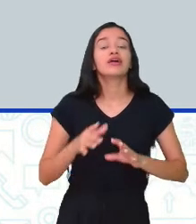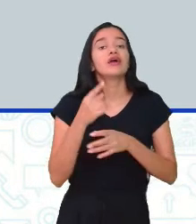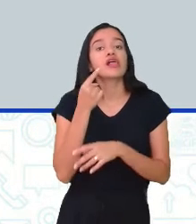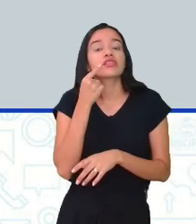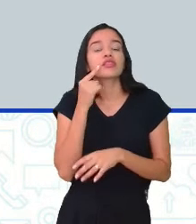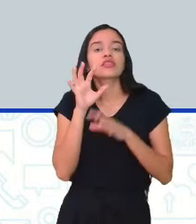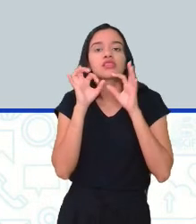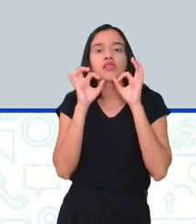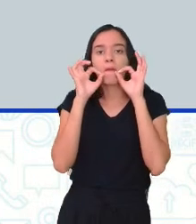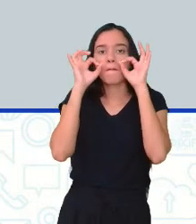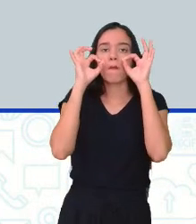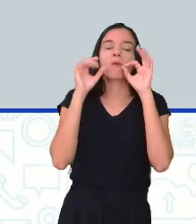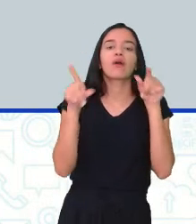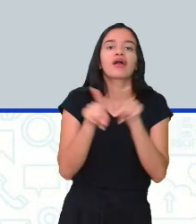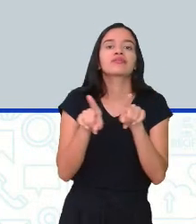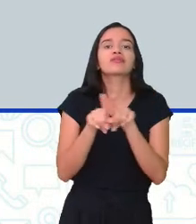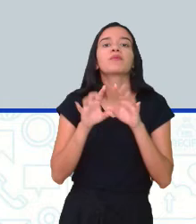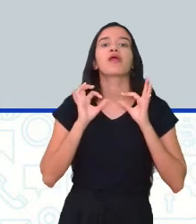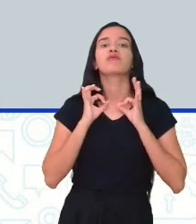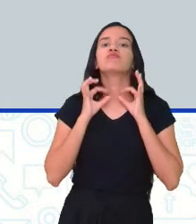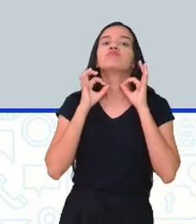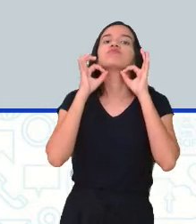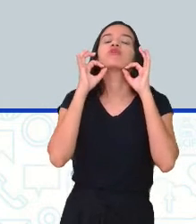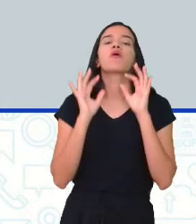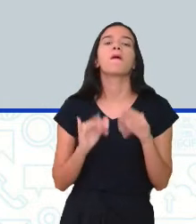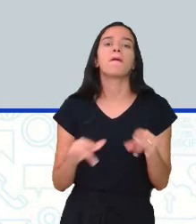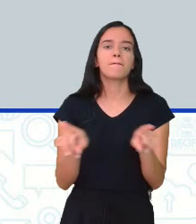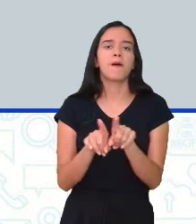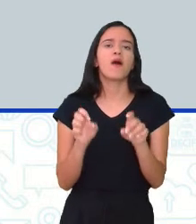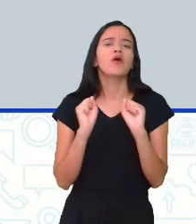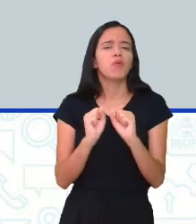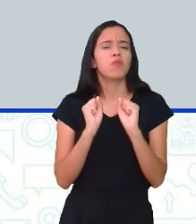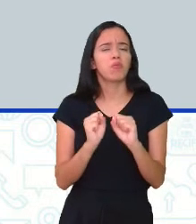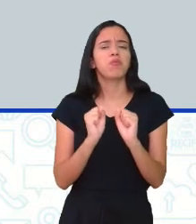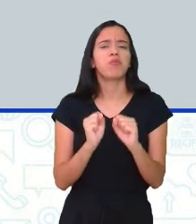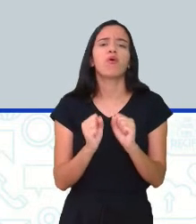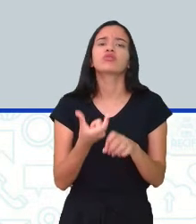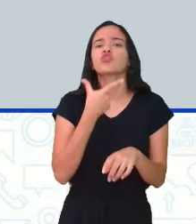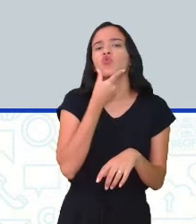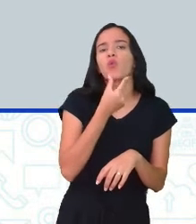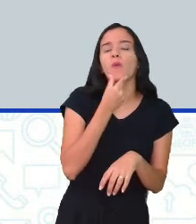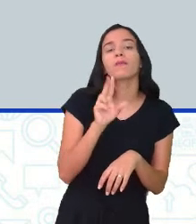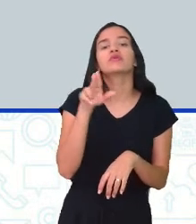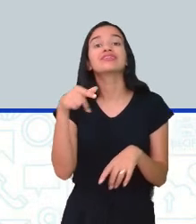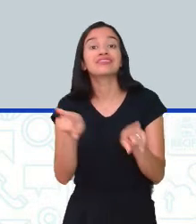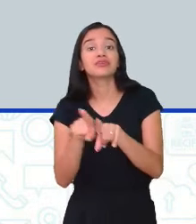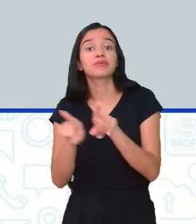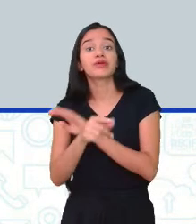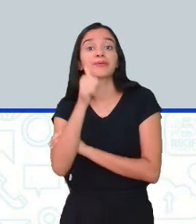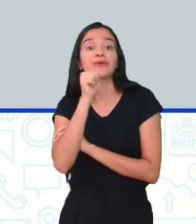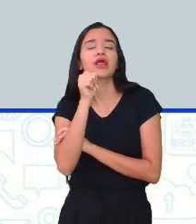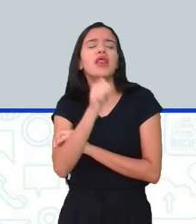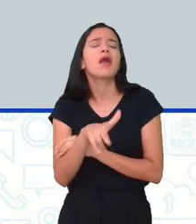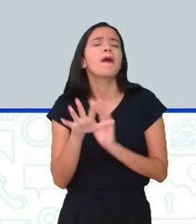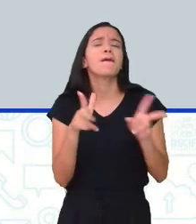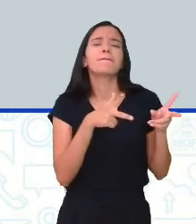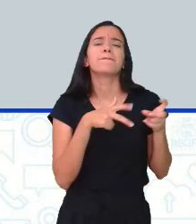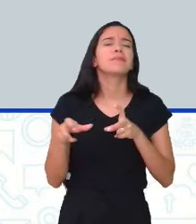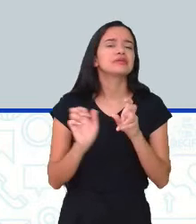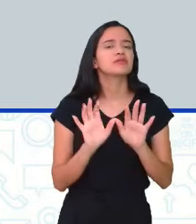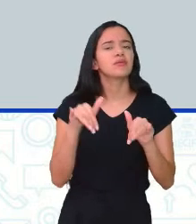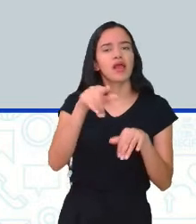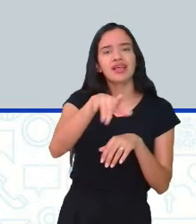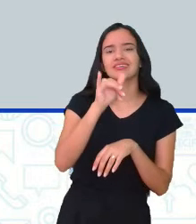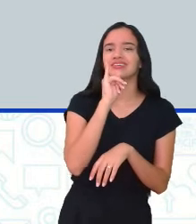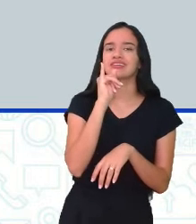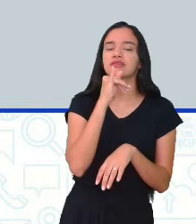garganta. E o HPV, ele pode atingir tanto homens quanto mulheres. Observe aí, quando você